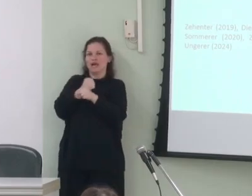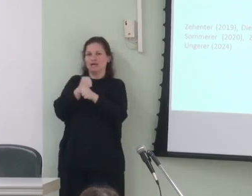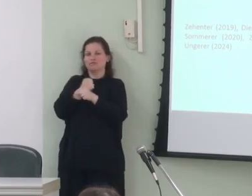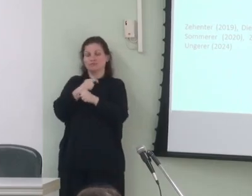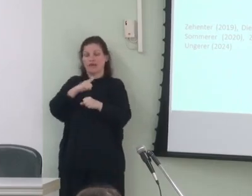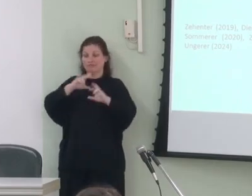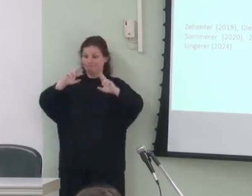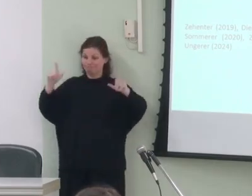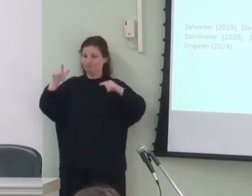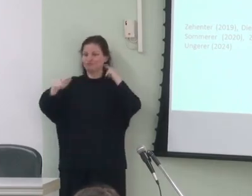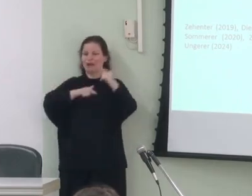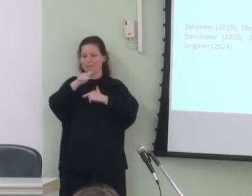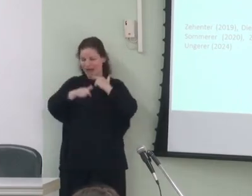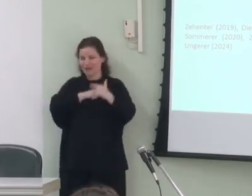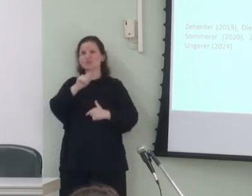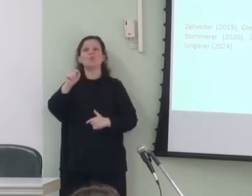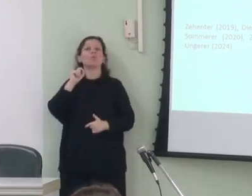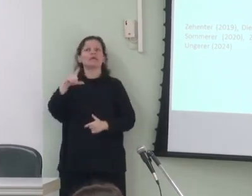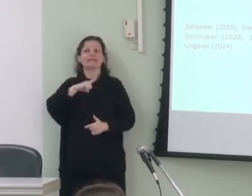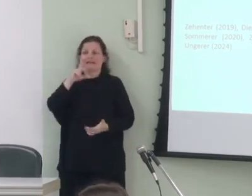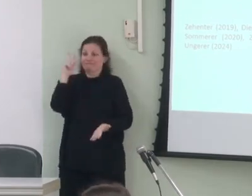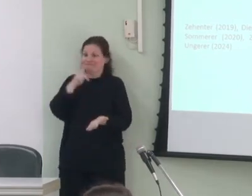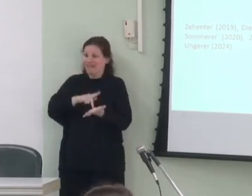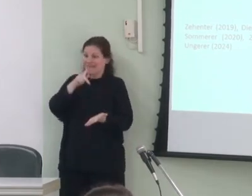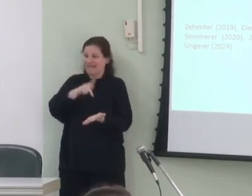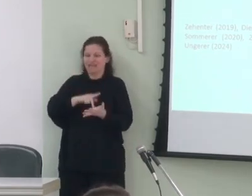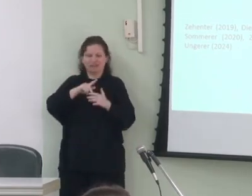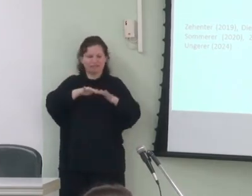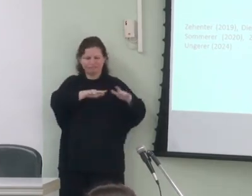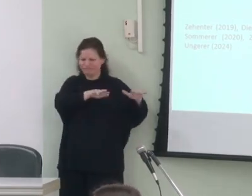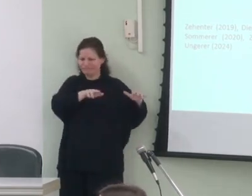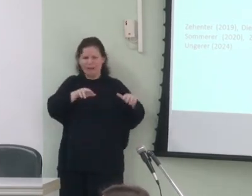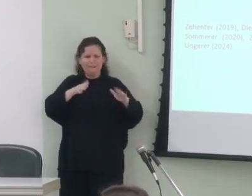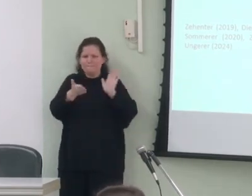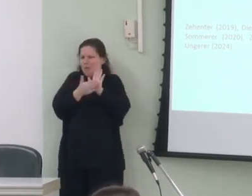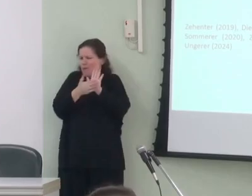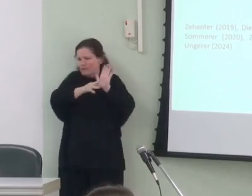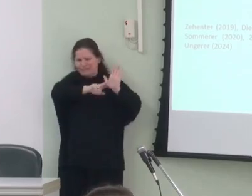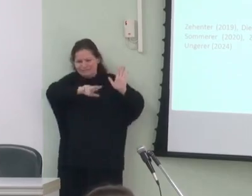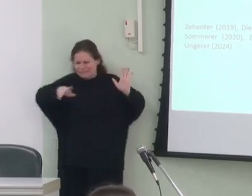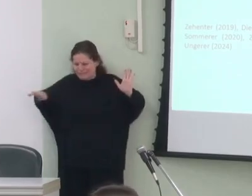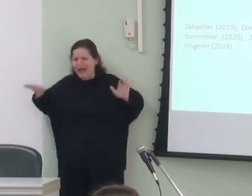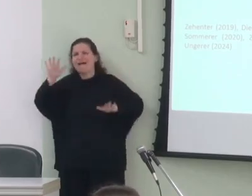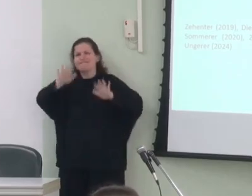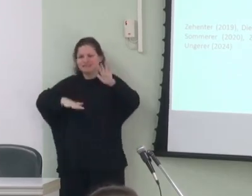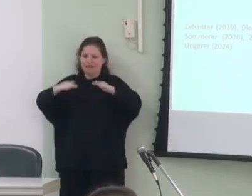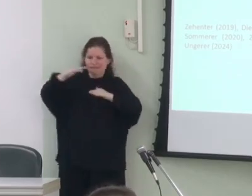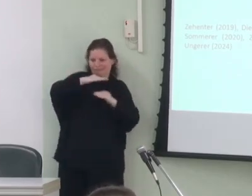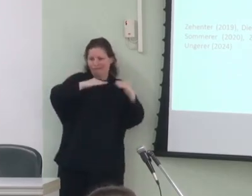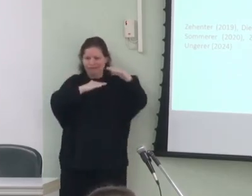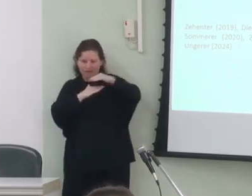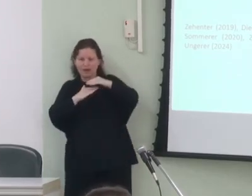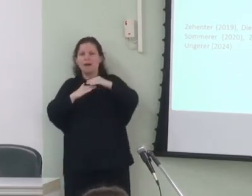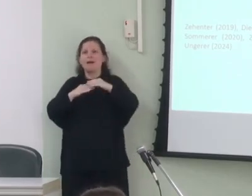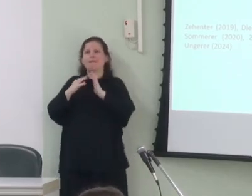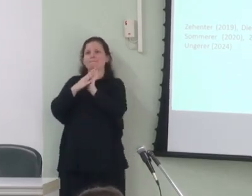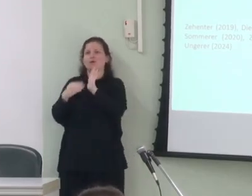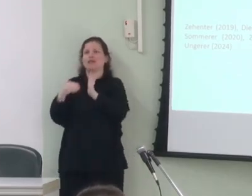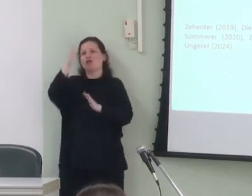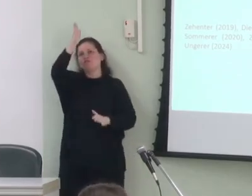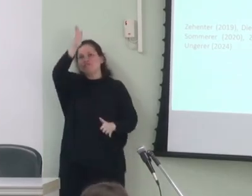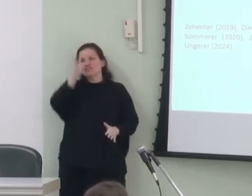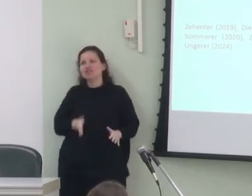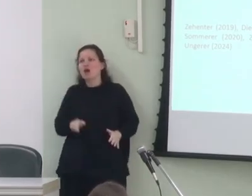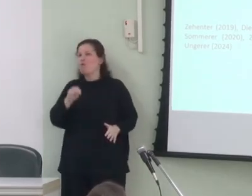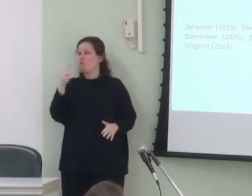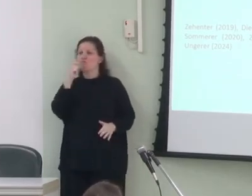diferentes trabalhos o que há na verdade é um emaranhado de propostas que algumas vezes se sobrepõem ao modelo vertical ou que